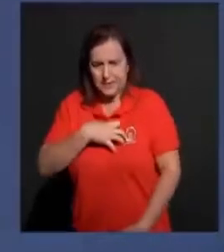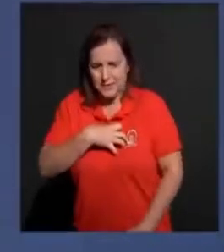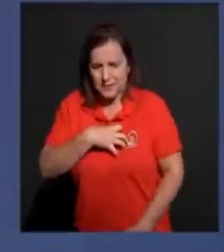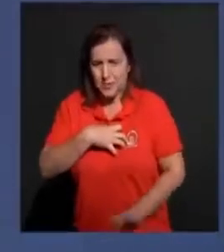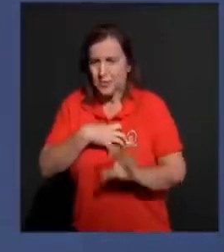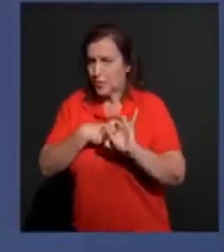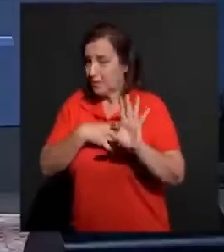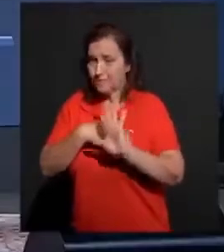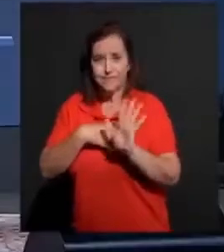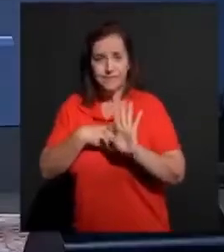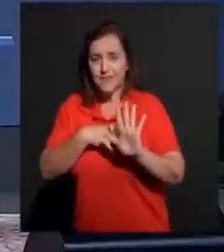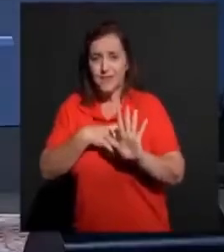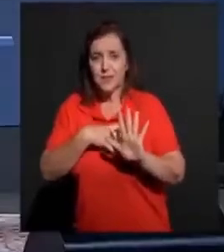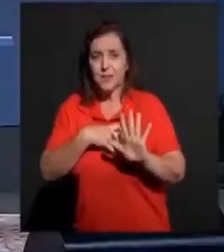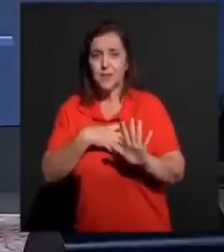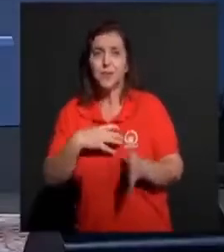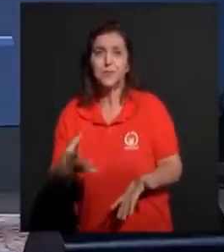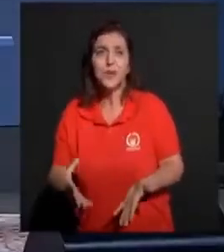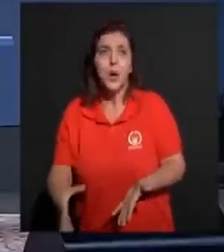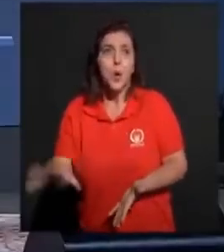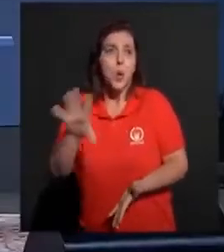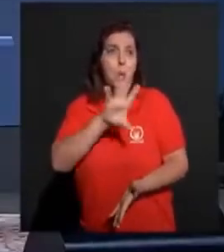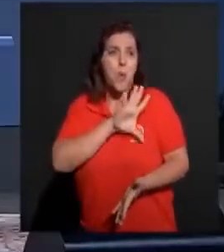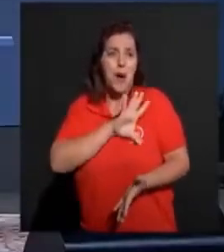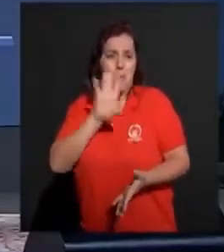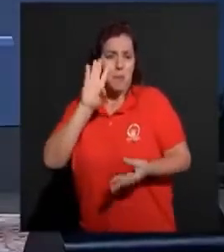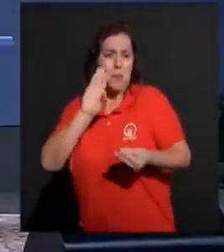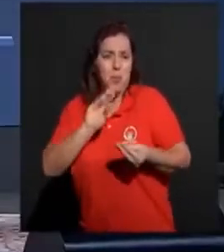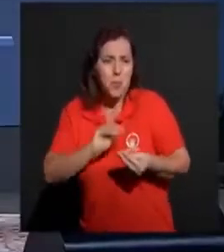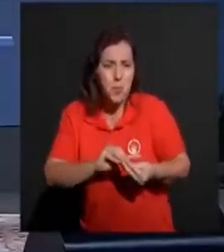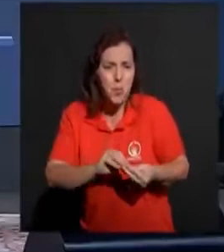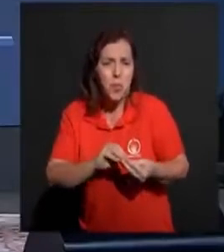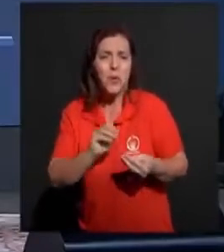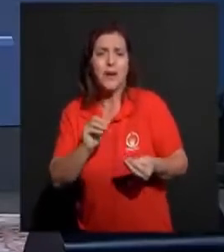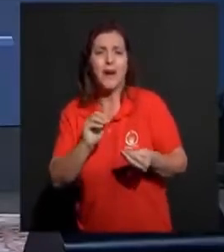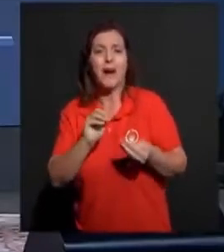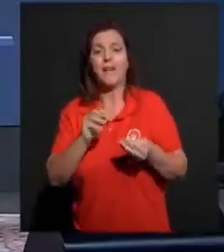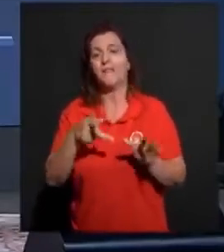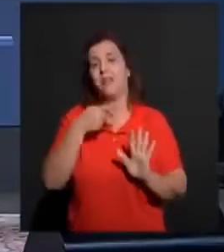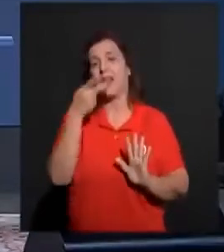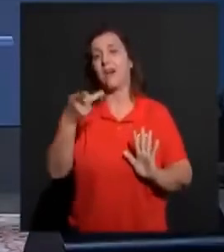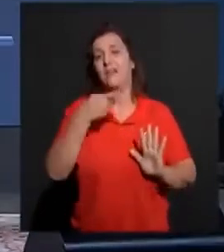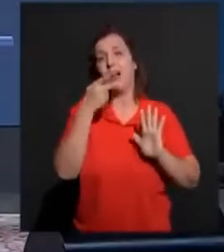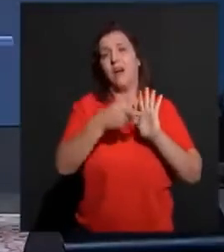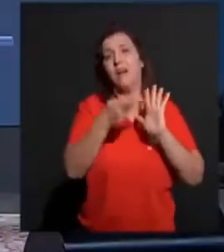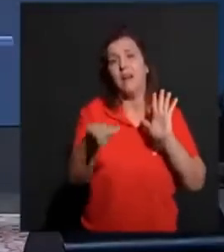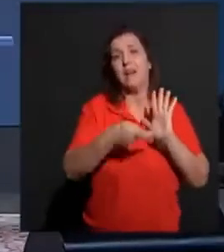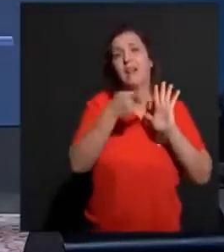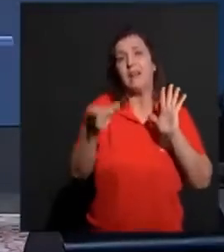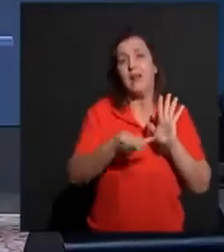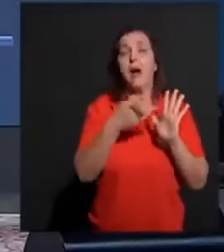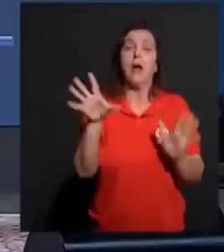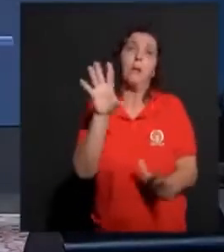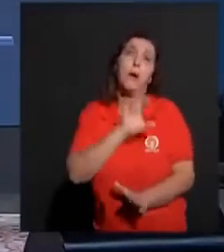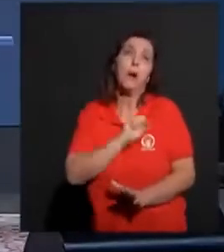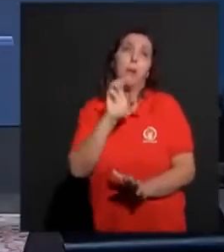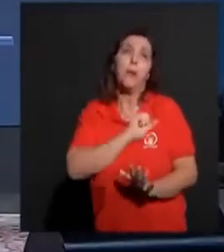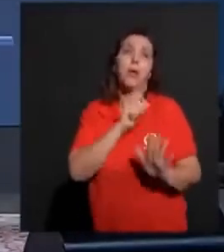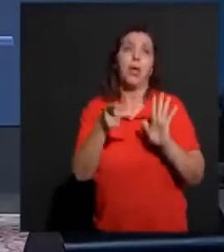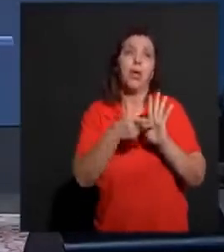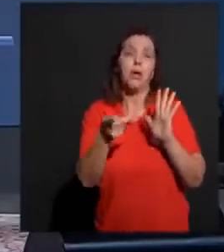faz parte, mas o amor, ele não se resume a simplesmente uma fala. Em simplesmente dizer que ama.